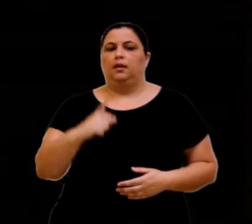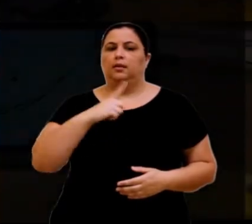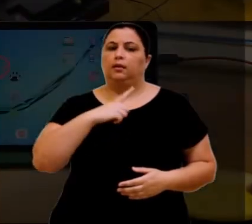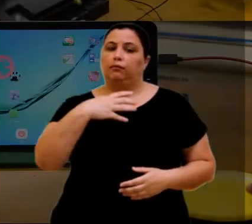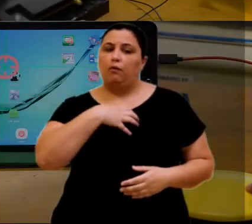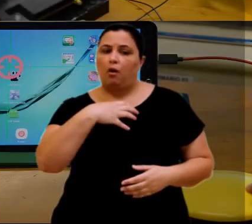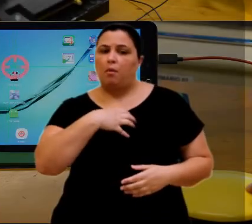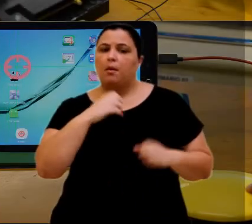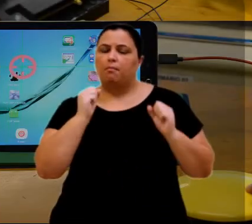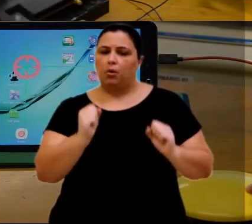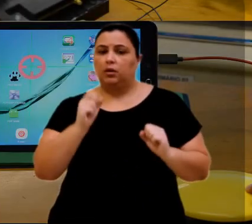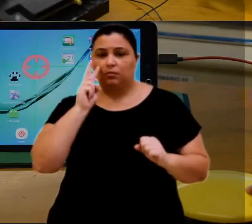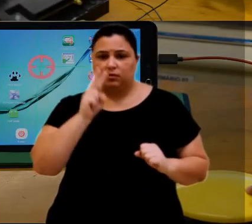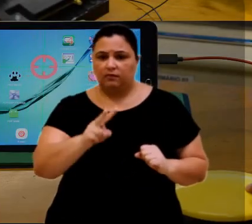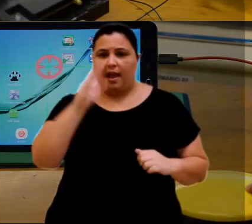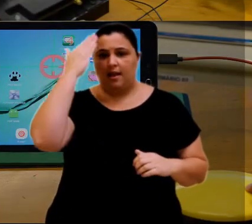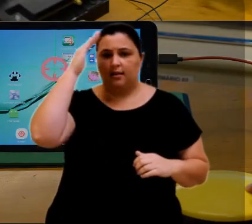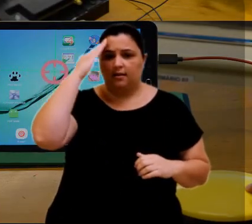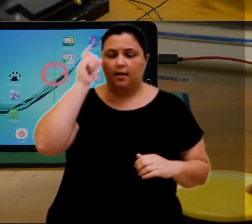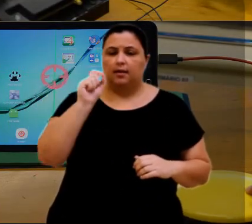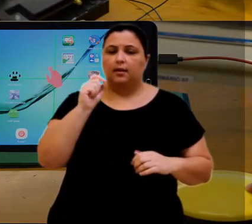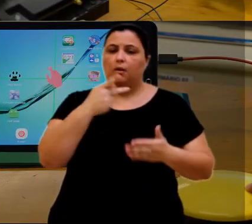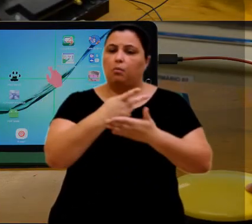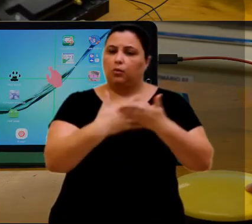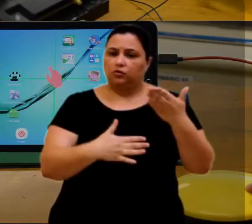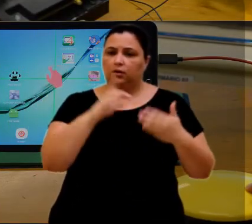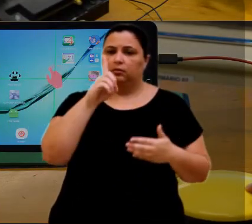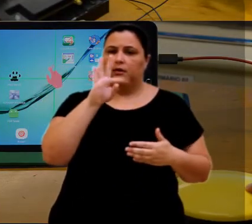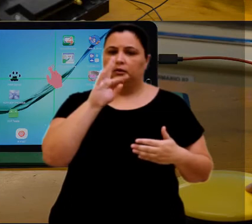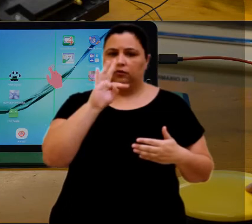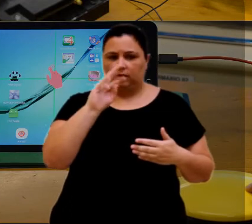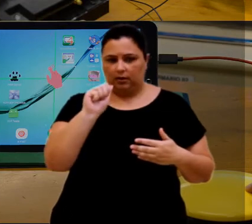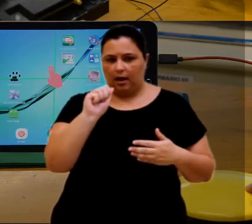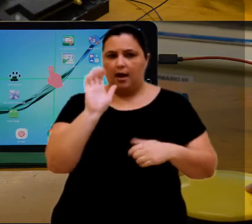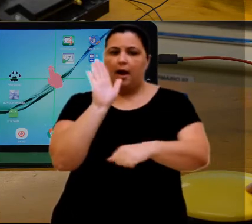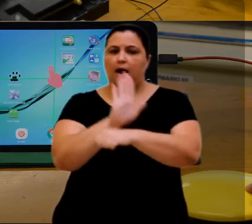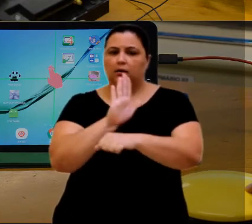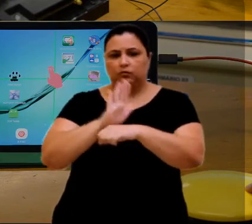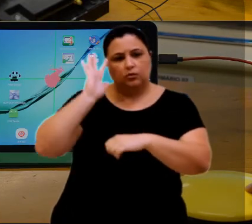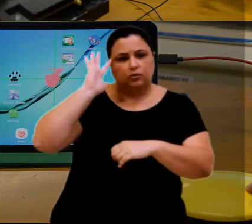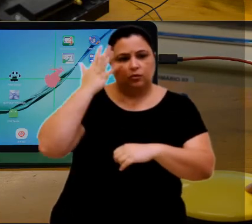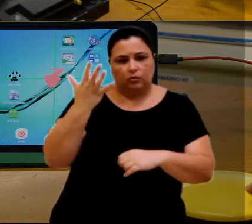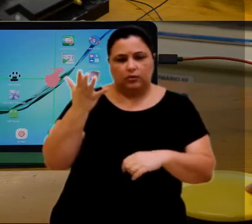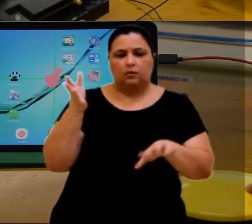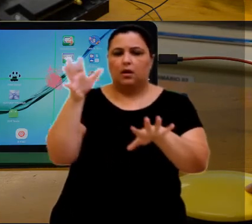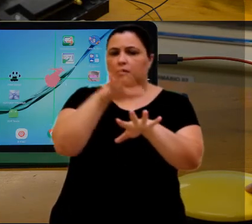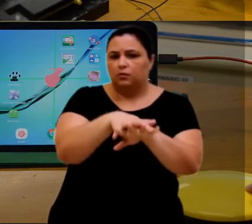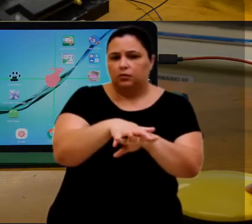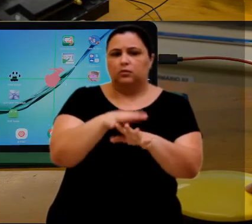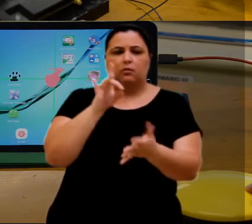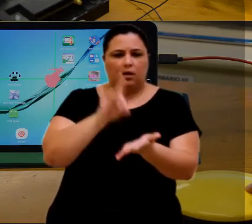Dessa forma, podemos afirmar que o projeto DETI terá contribuir com soluções de tecnologia assistiva para a inclusão